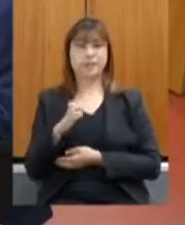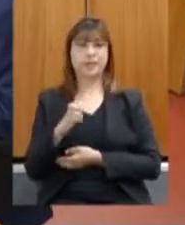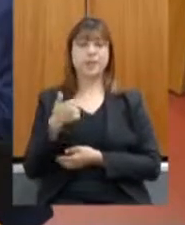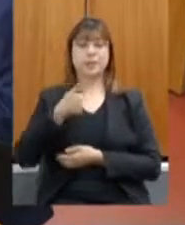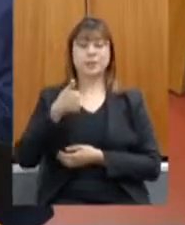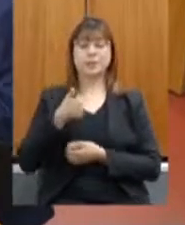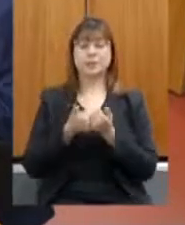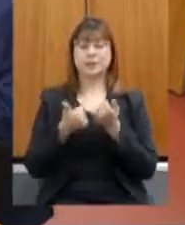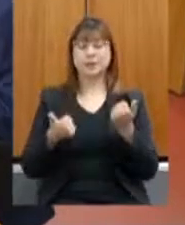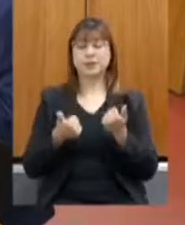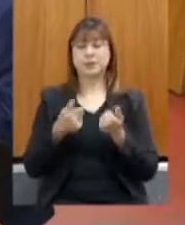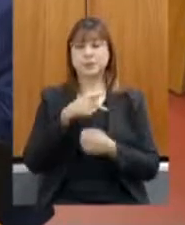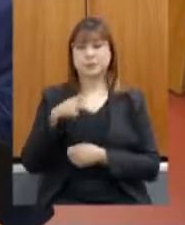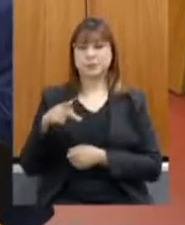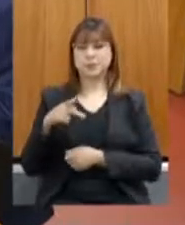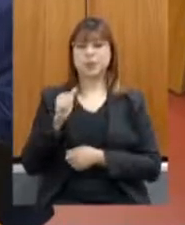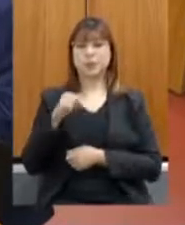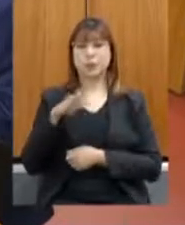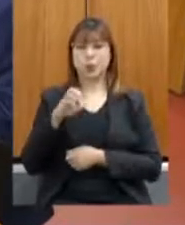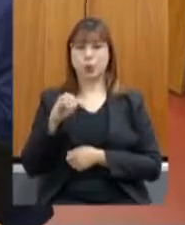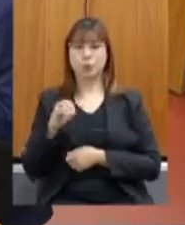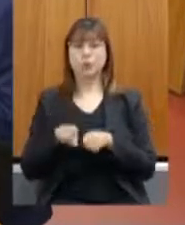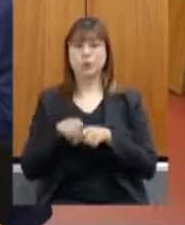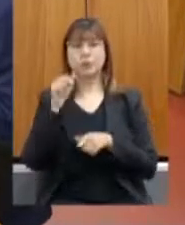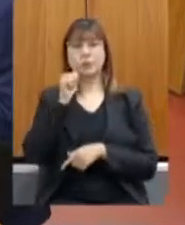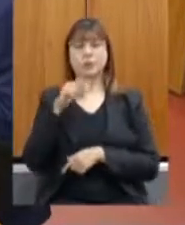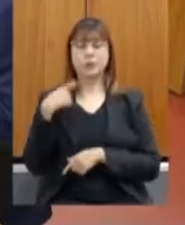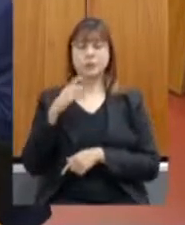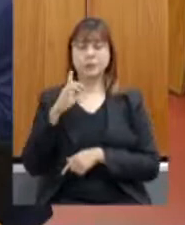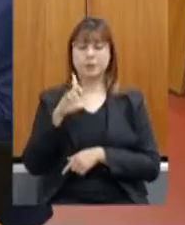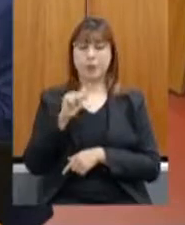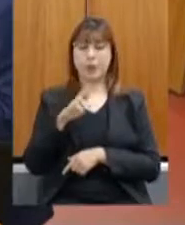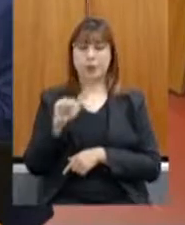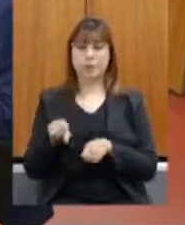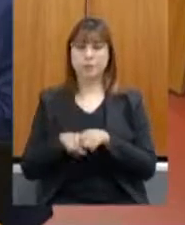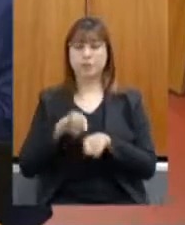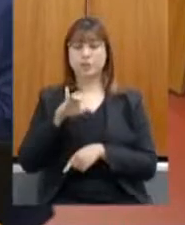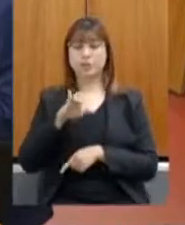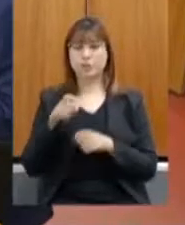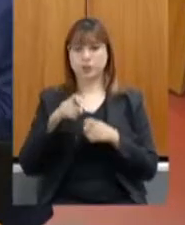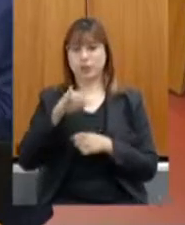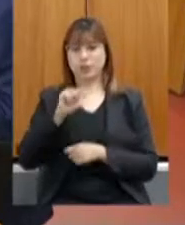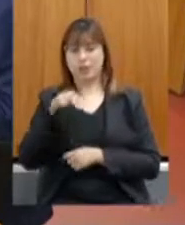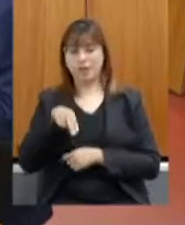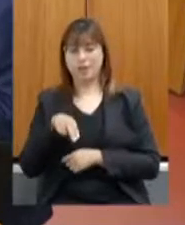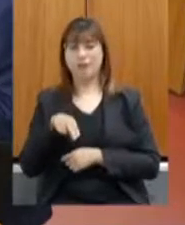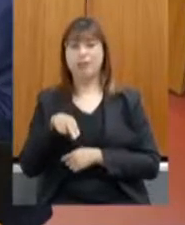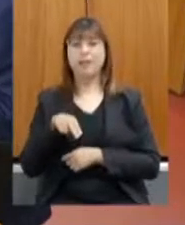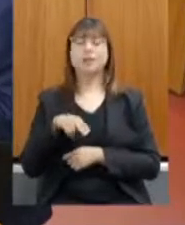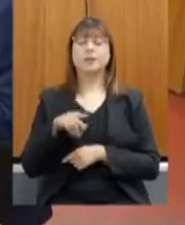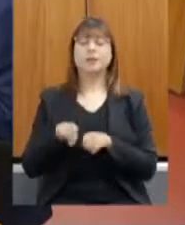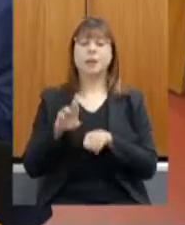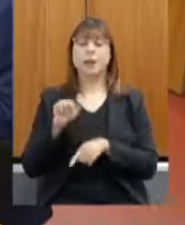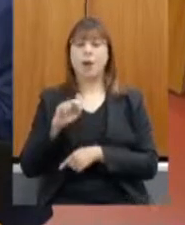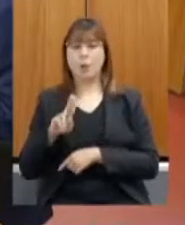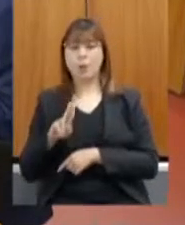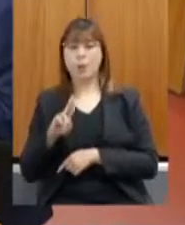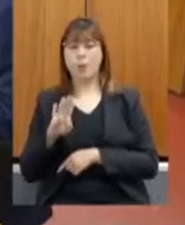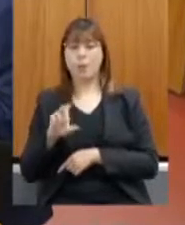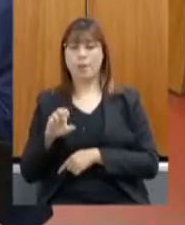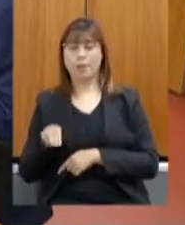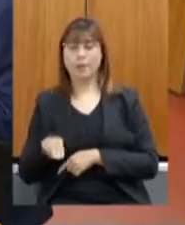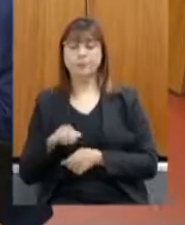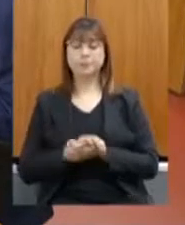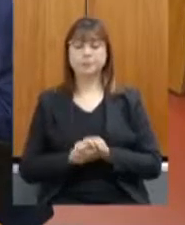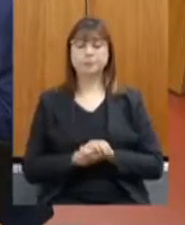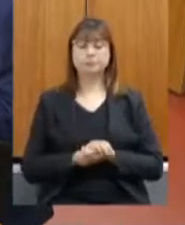Carlos, Arantes, Laura Serrano, doutor Jean Freire, meu líder de governo, Raul Belém, e dizer a você,